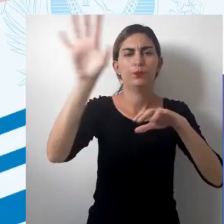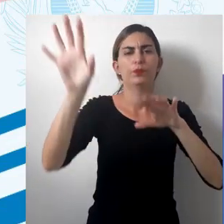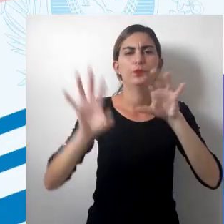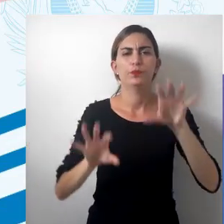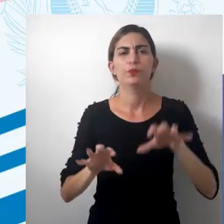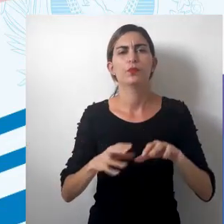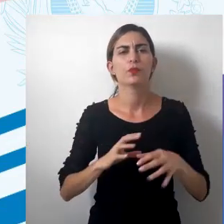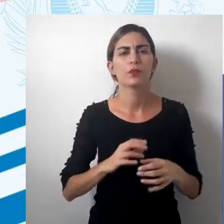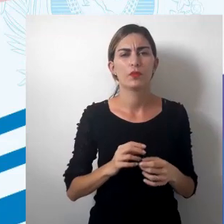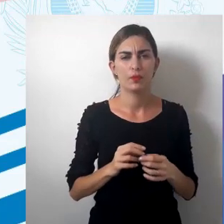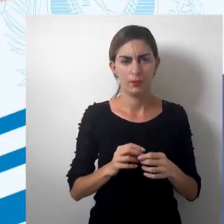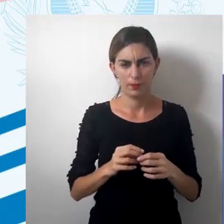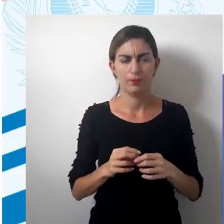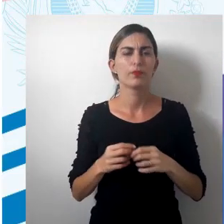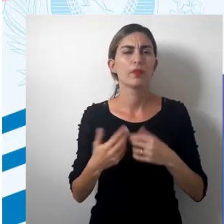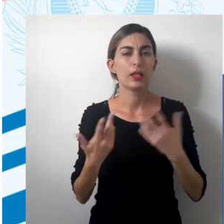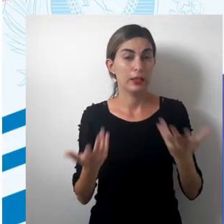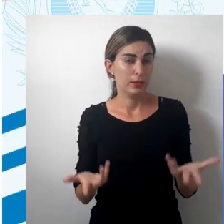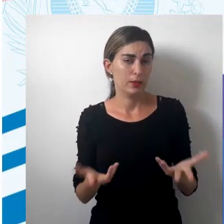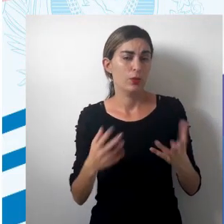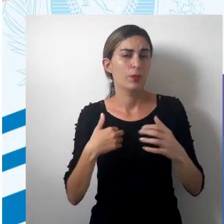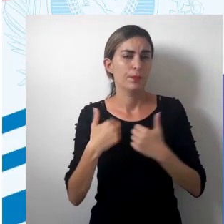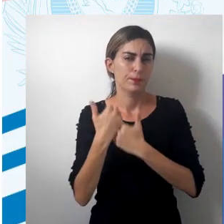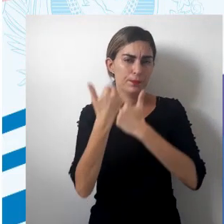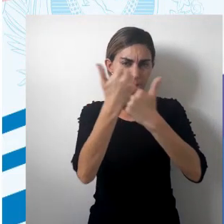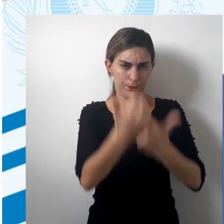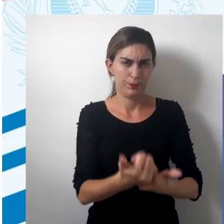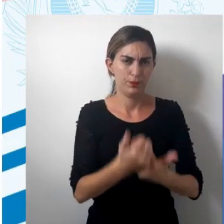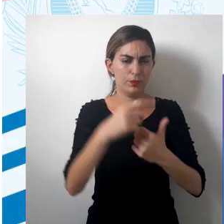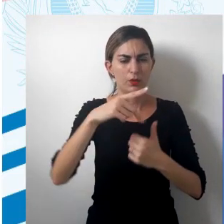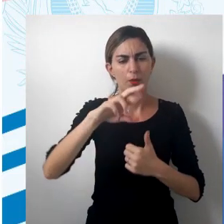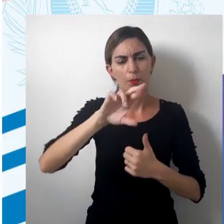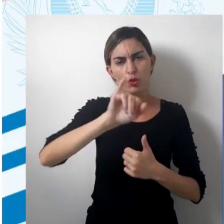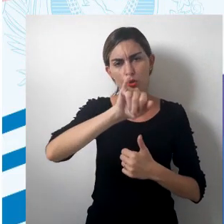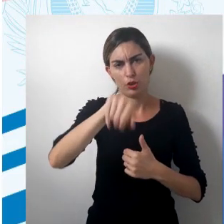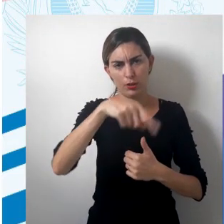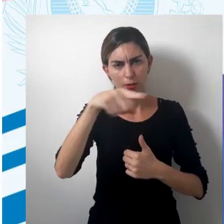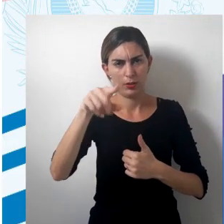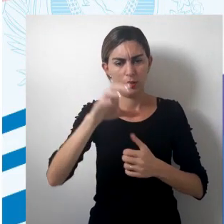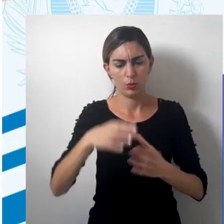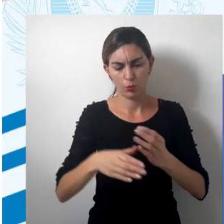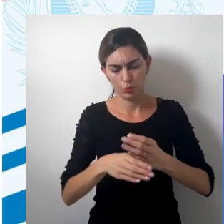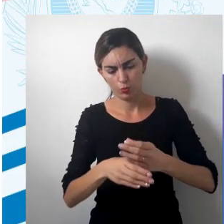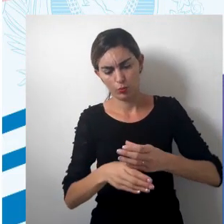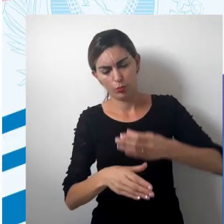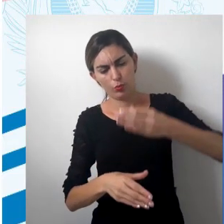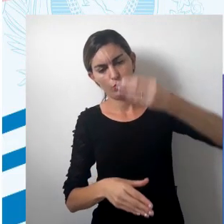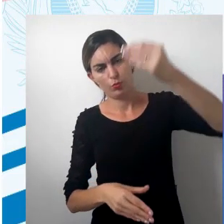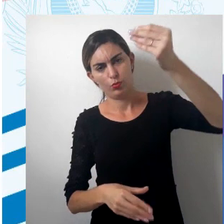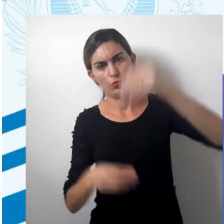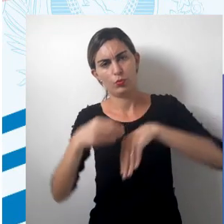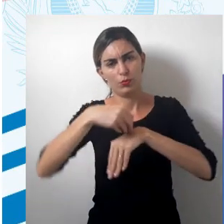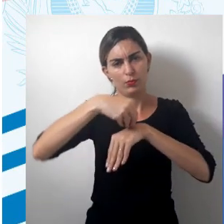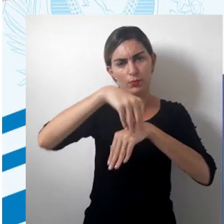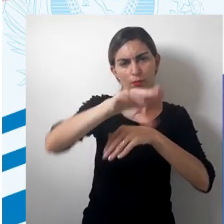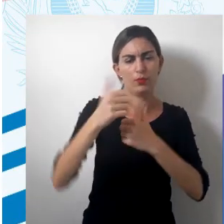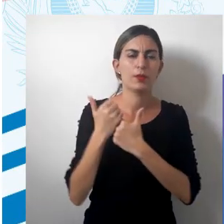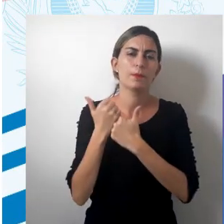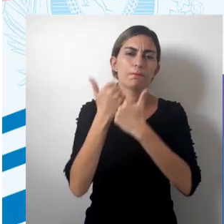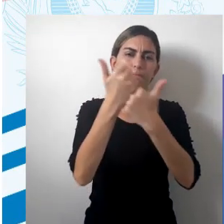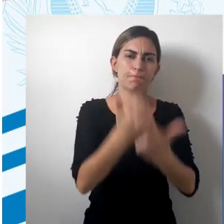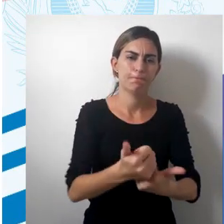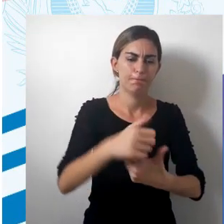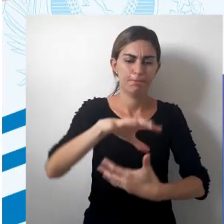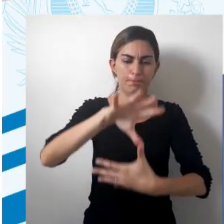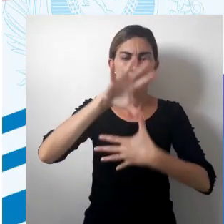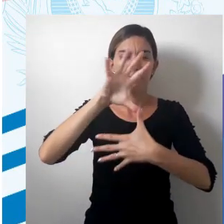formam círculos concêntricos. Então, essa representação, essa projeção cônica, traz uma representação